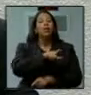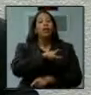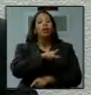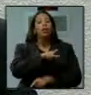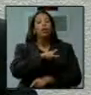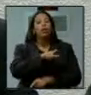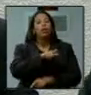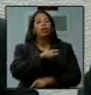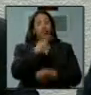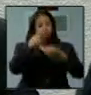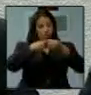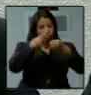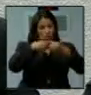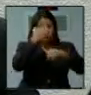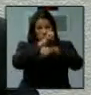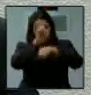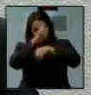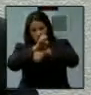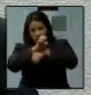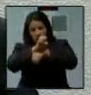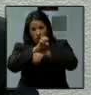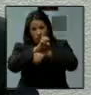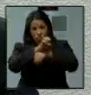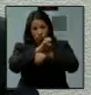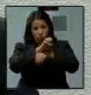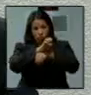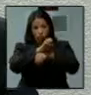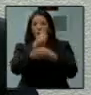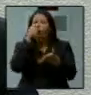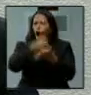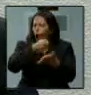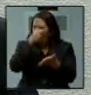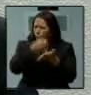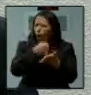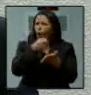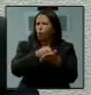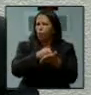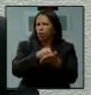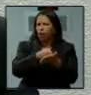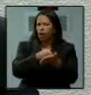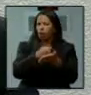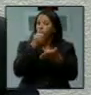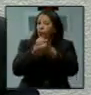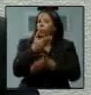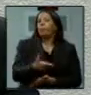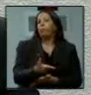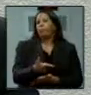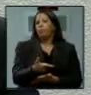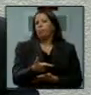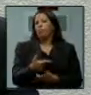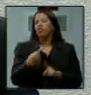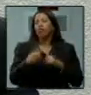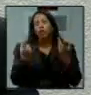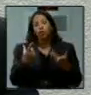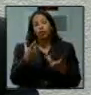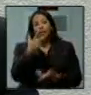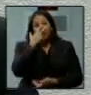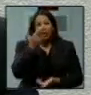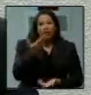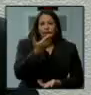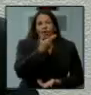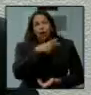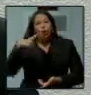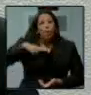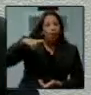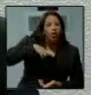municipais e estaduais à época pudessem cobrar mensalidades. Então nós somos um sistema fundacional com cobrança de